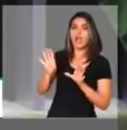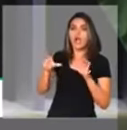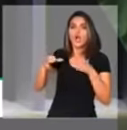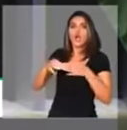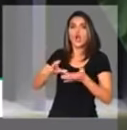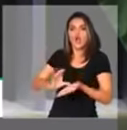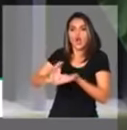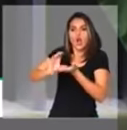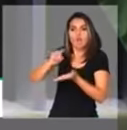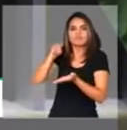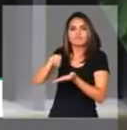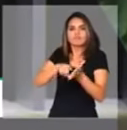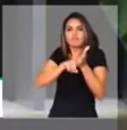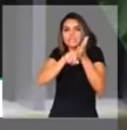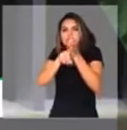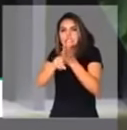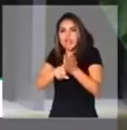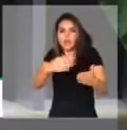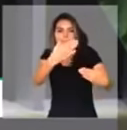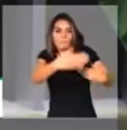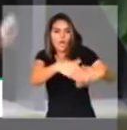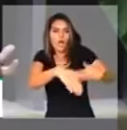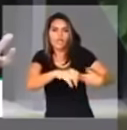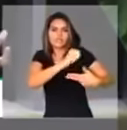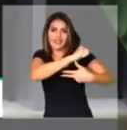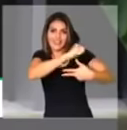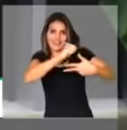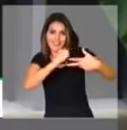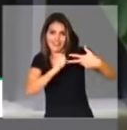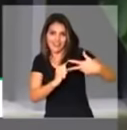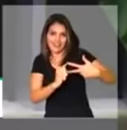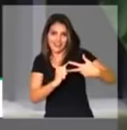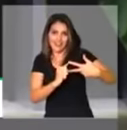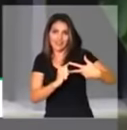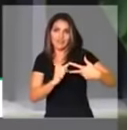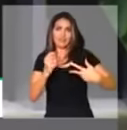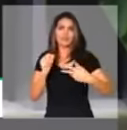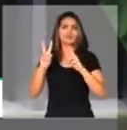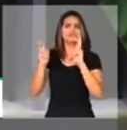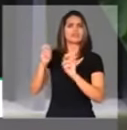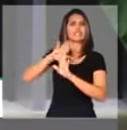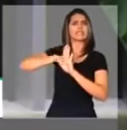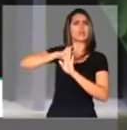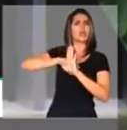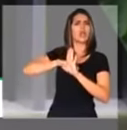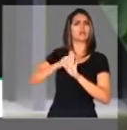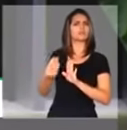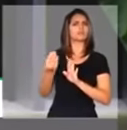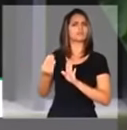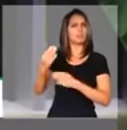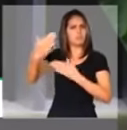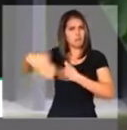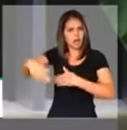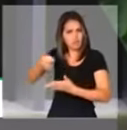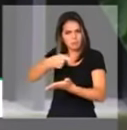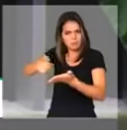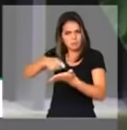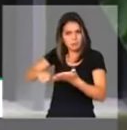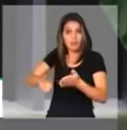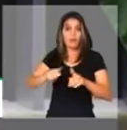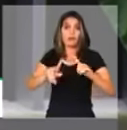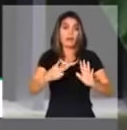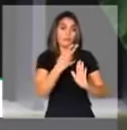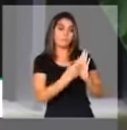fiscalizar as questões do Enem, de acordo com o suposto teor ideológico. Enquanto isso, os projetos